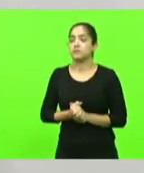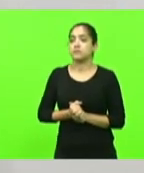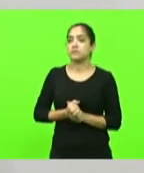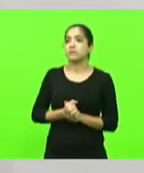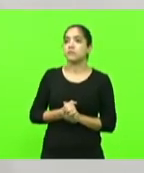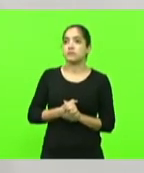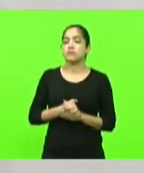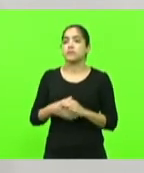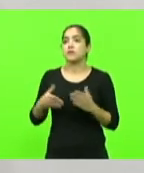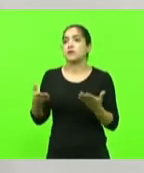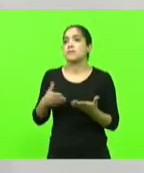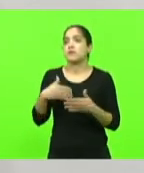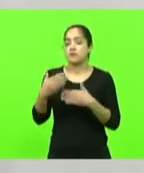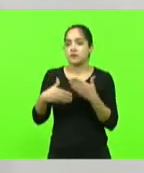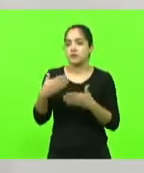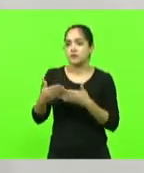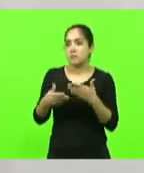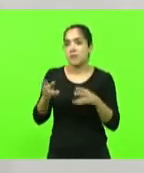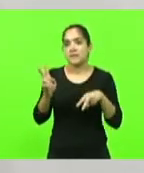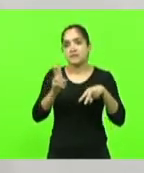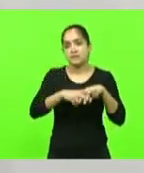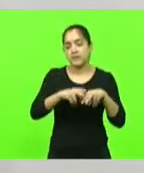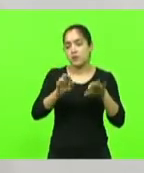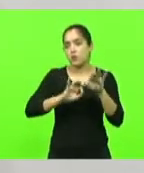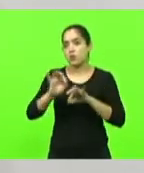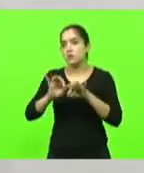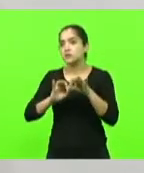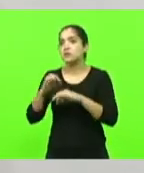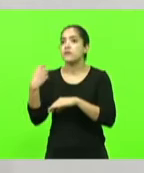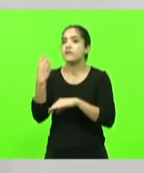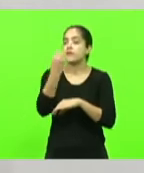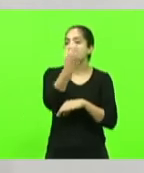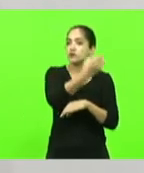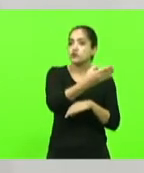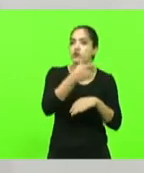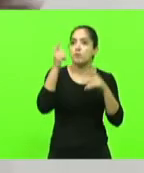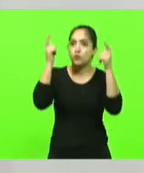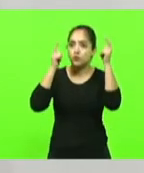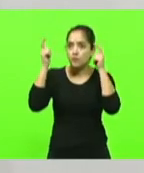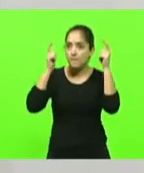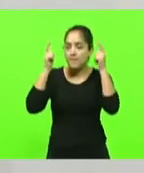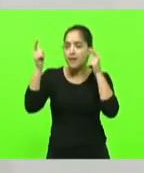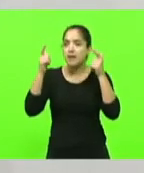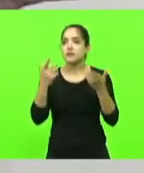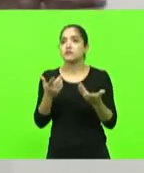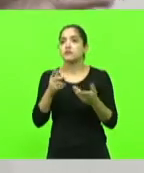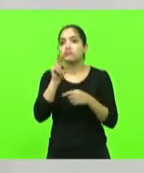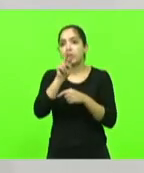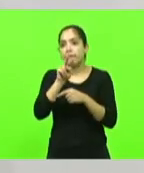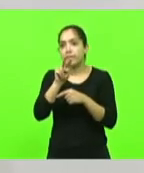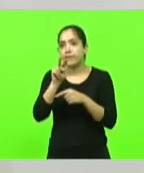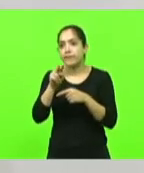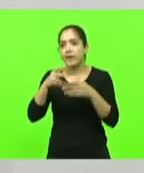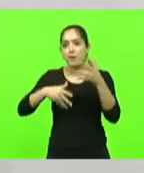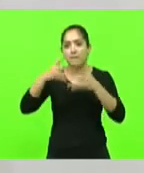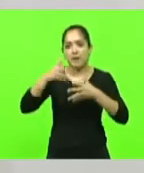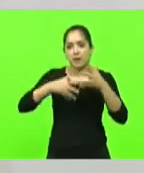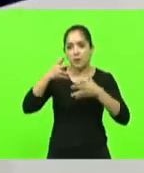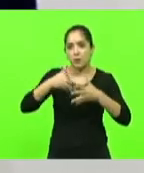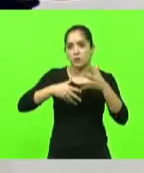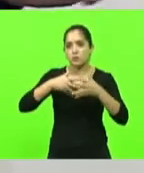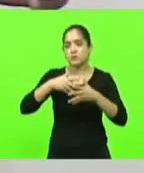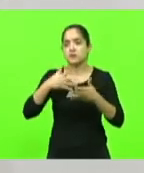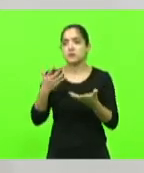presidente bem no fim estava ele para ser preso organizou e foi para o México estava lá assistindo de camarote a bagunça estava lá no México rapaz